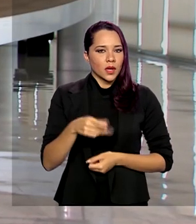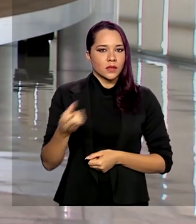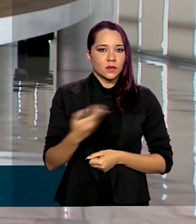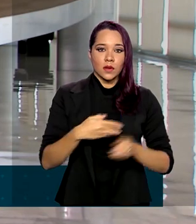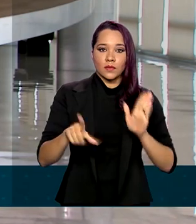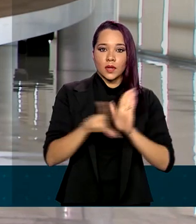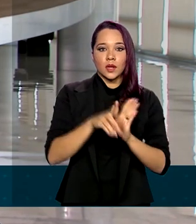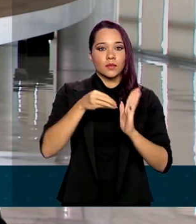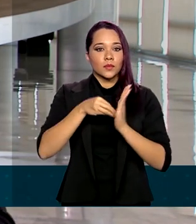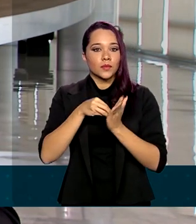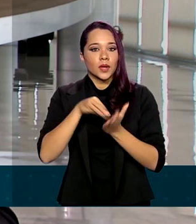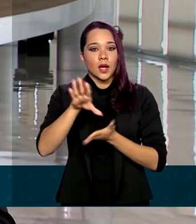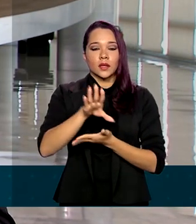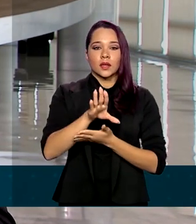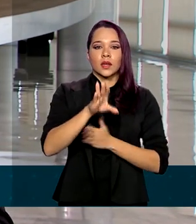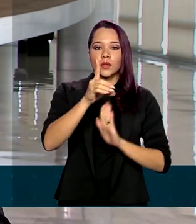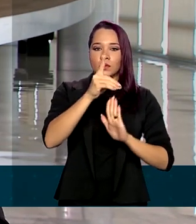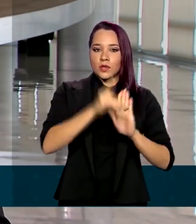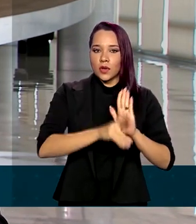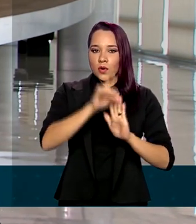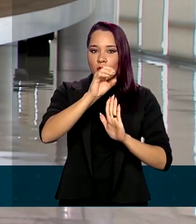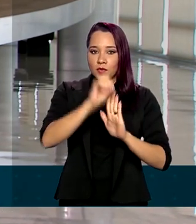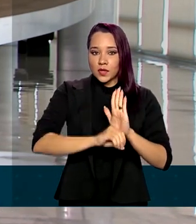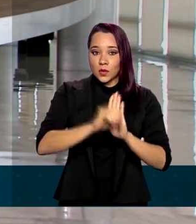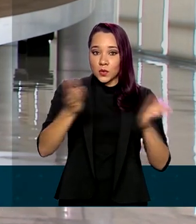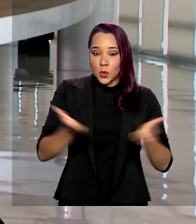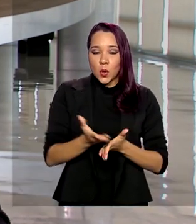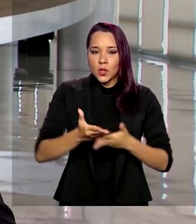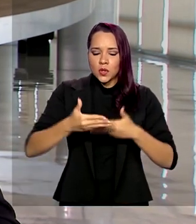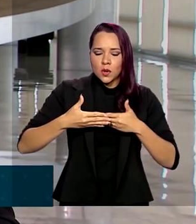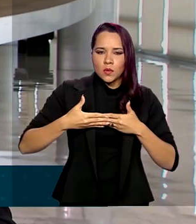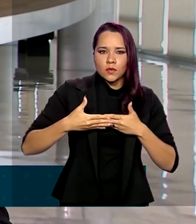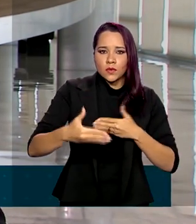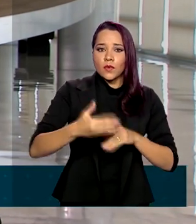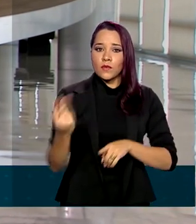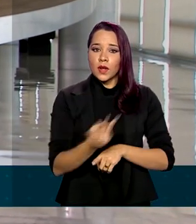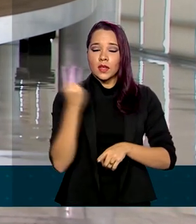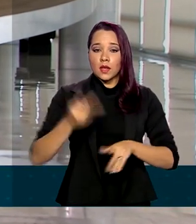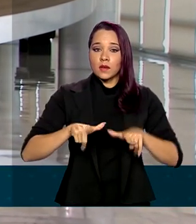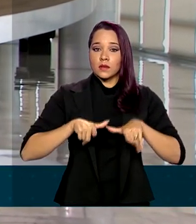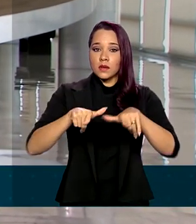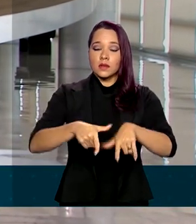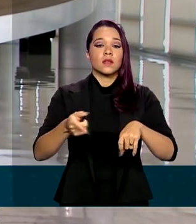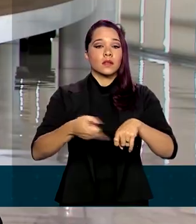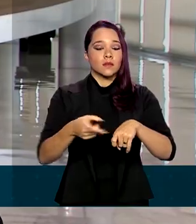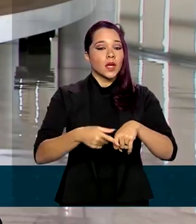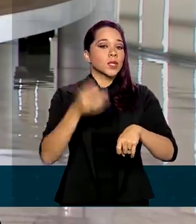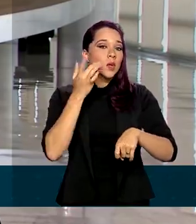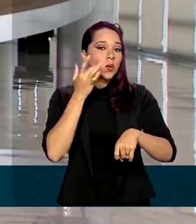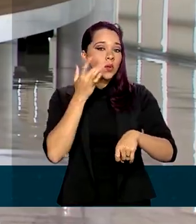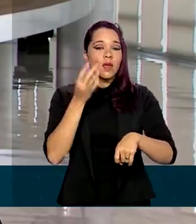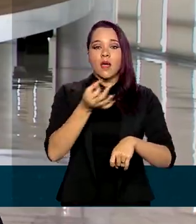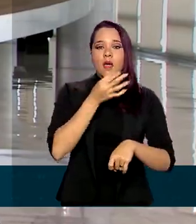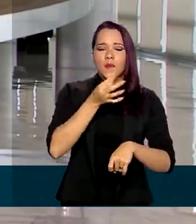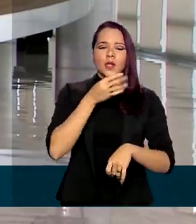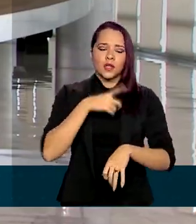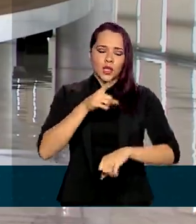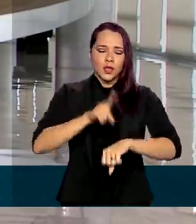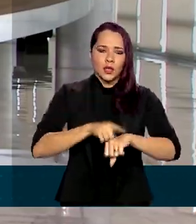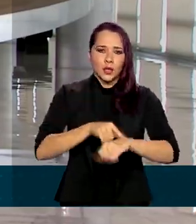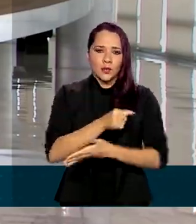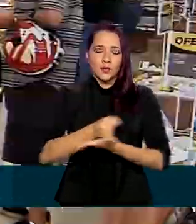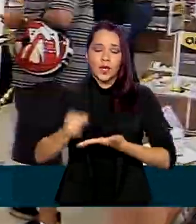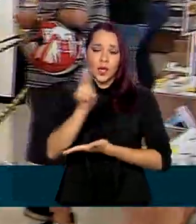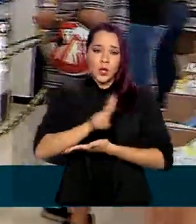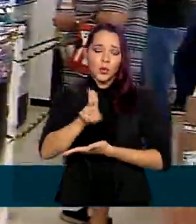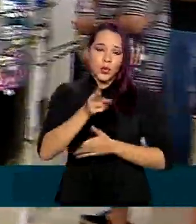publicada no Diário Oficial da União de hoje, amplia a validade das receitas médicas e odontológicas de remédios sujeitos à prescrição e de uso